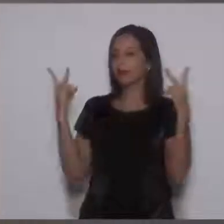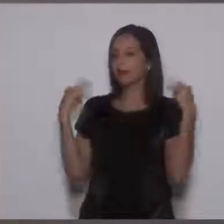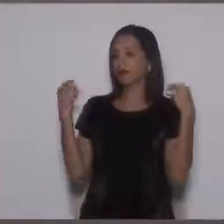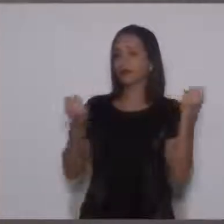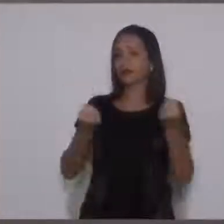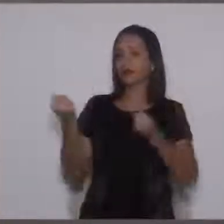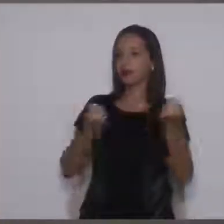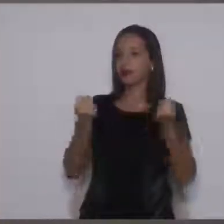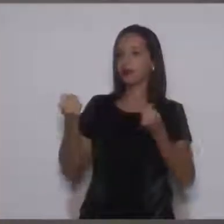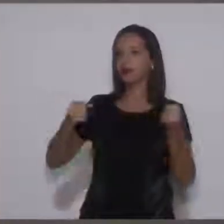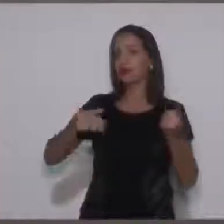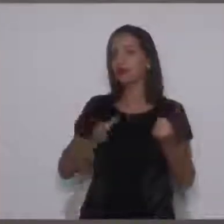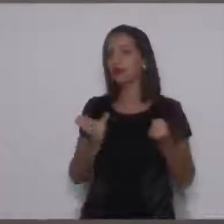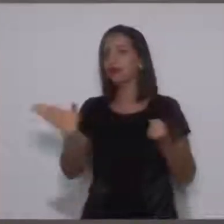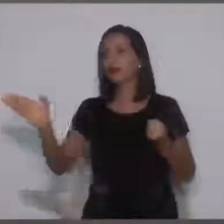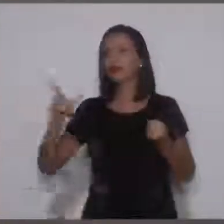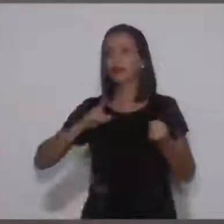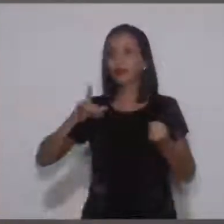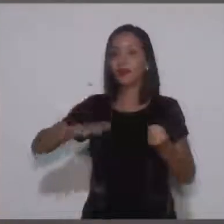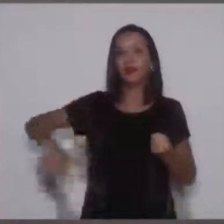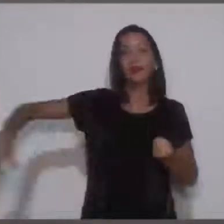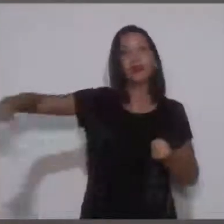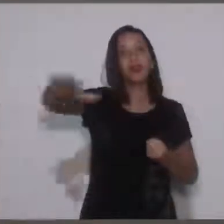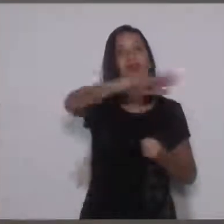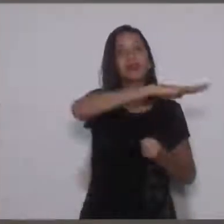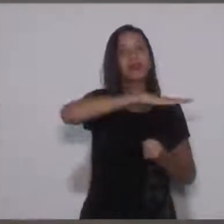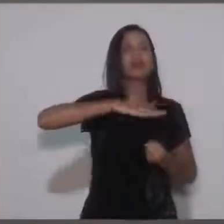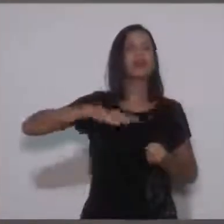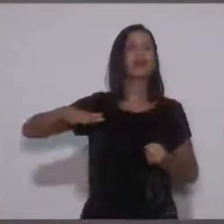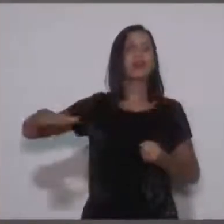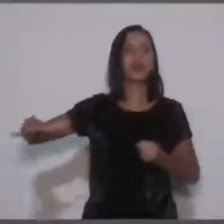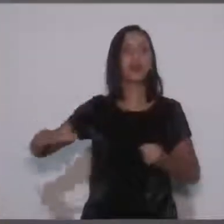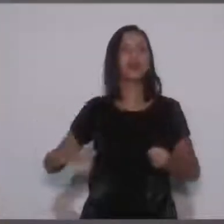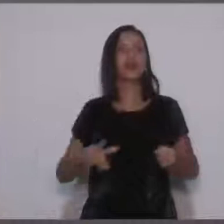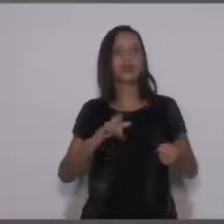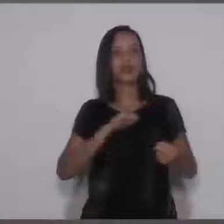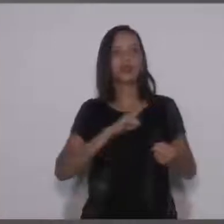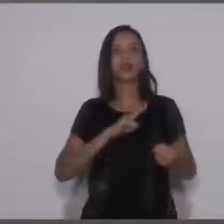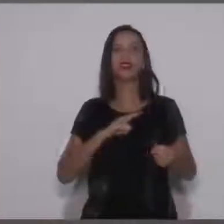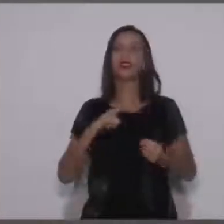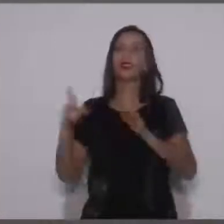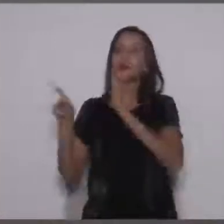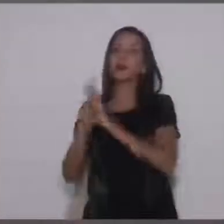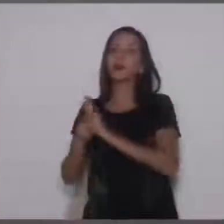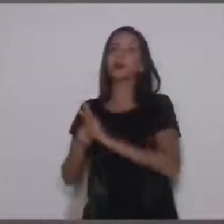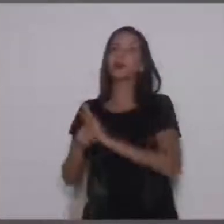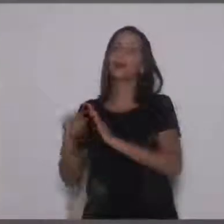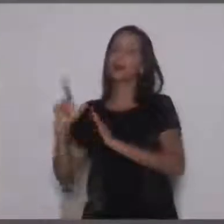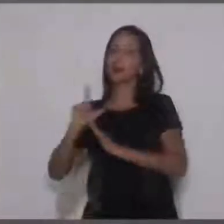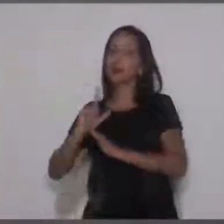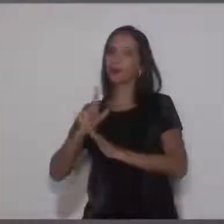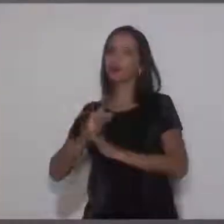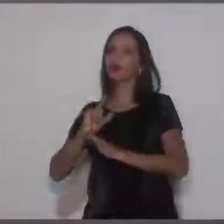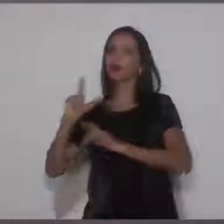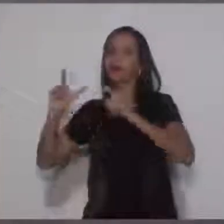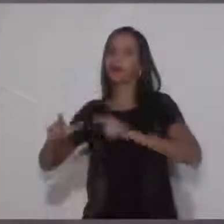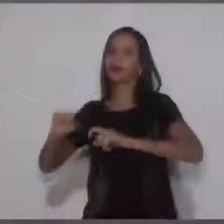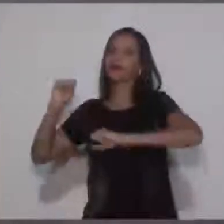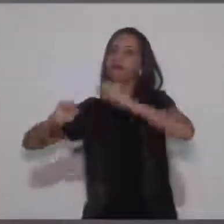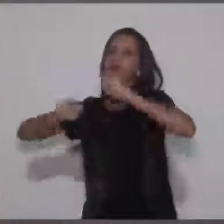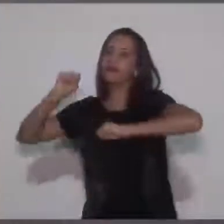que frequentam toda aquela região da Meliado Campos, Distrito Industrial, que vêm de outras cidades ali,